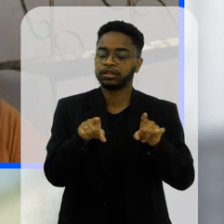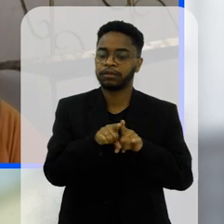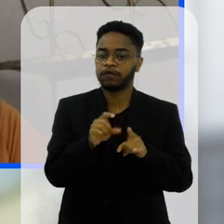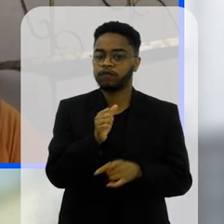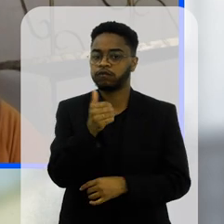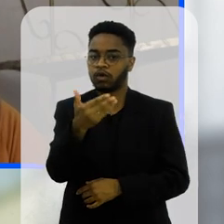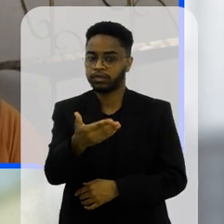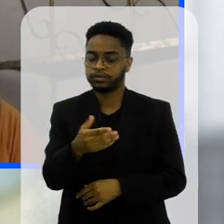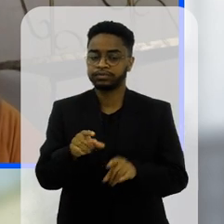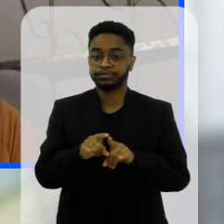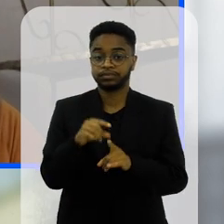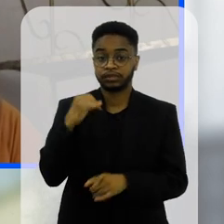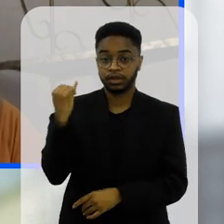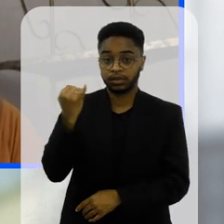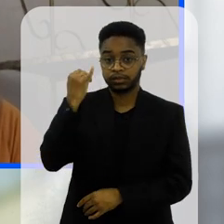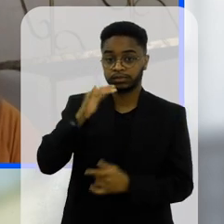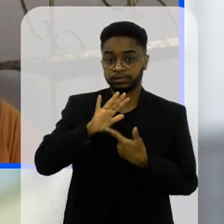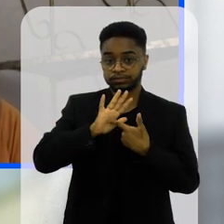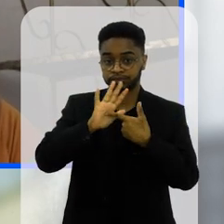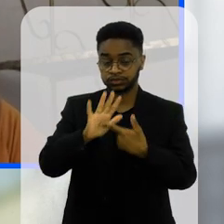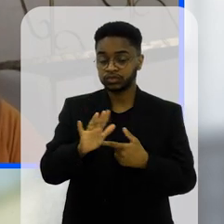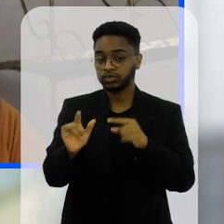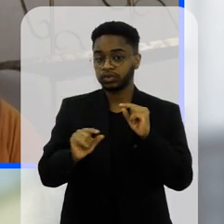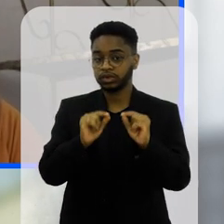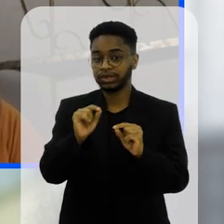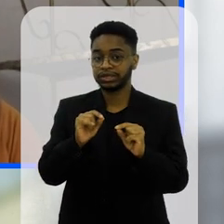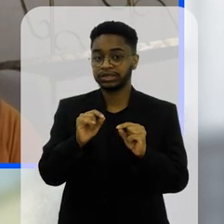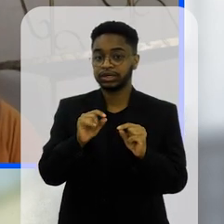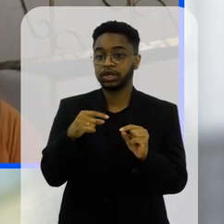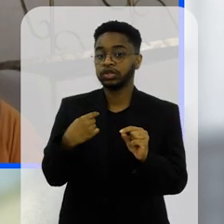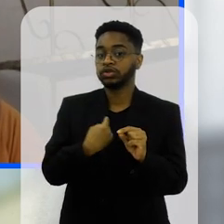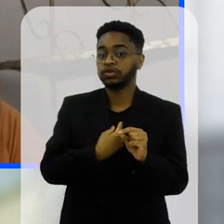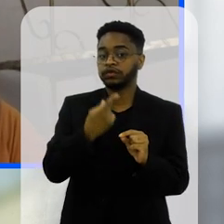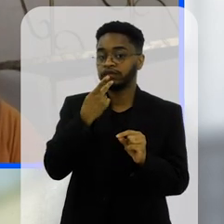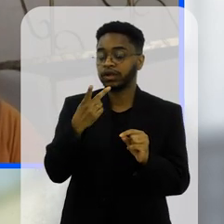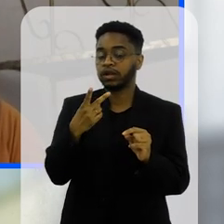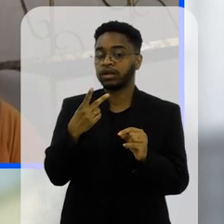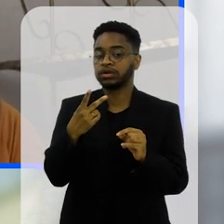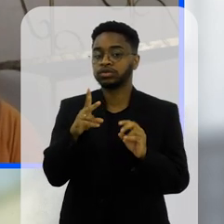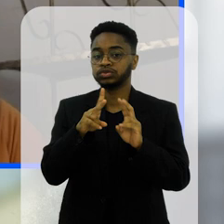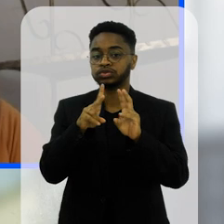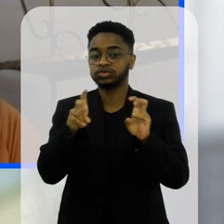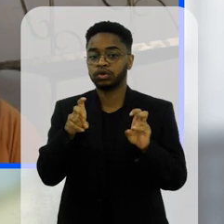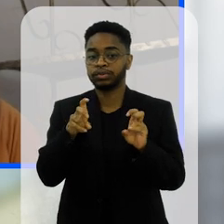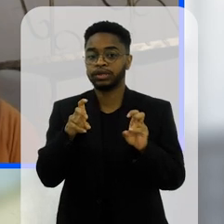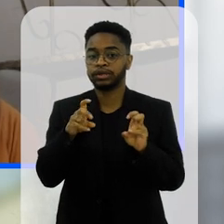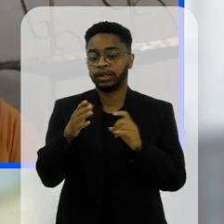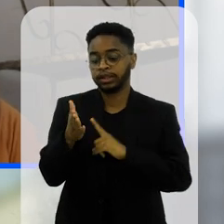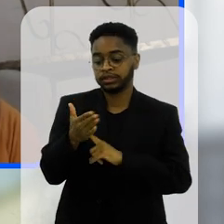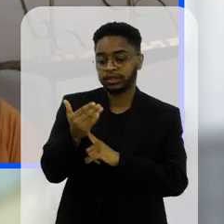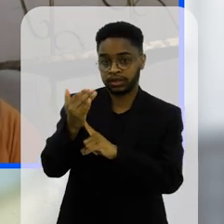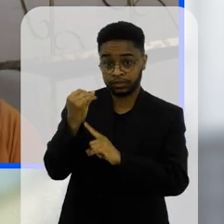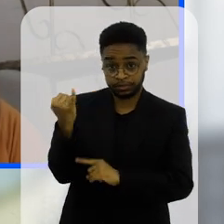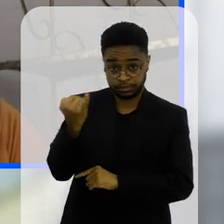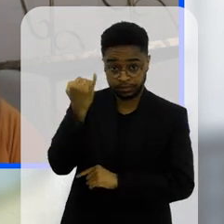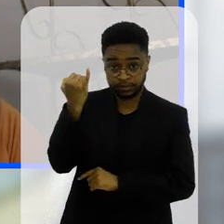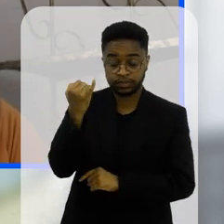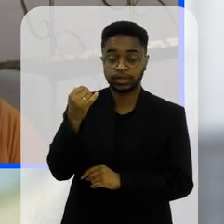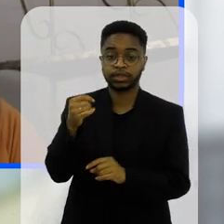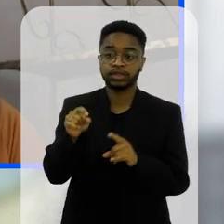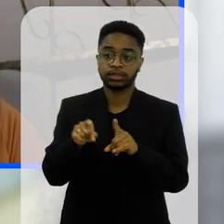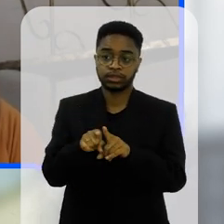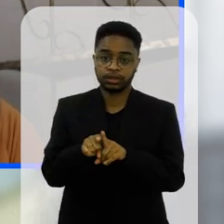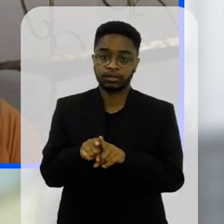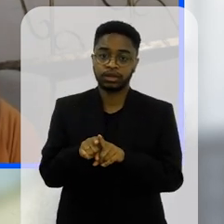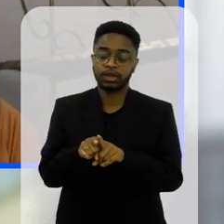fora dela é muito importante destacar Flávio quando a gente fala da importância da tecnologia nas oportunidades que esses nossos alunos